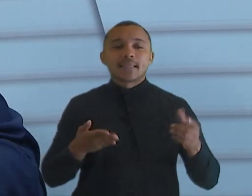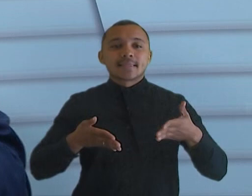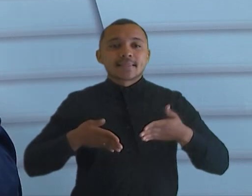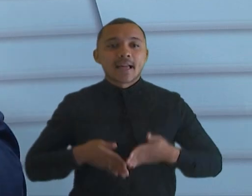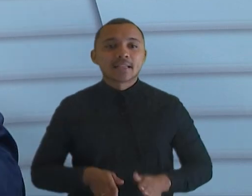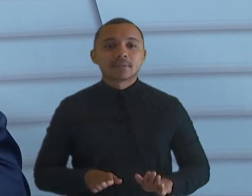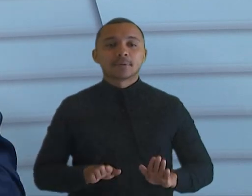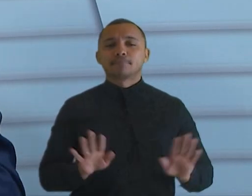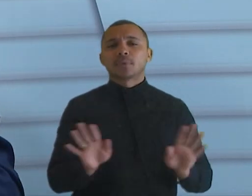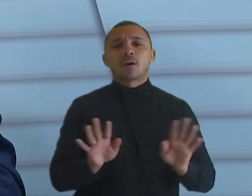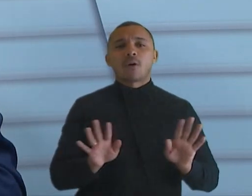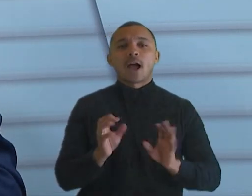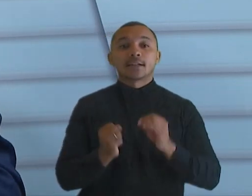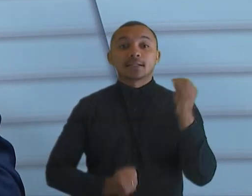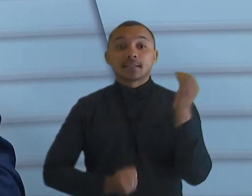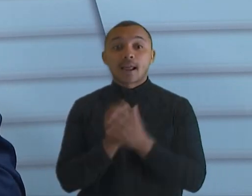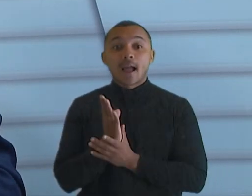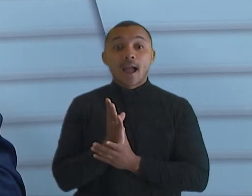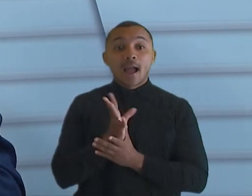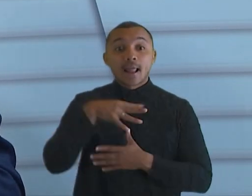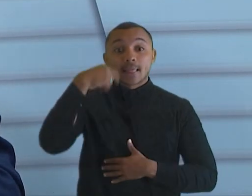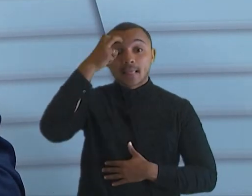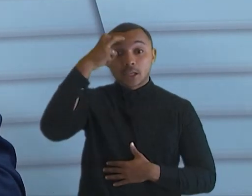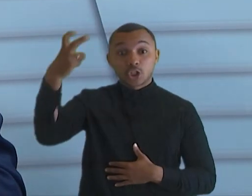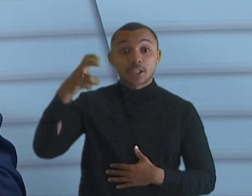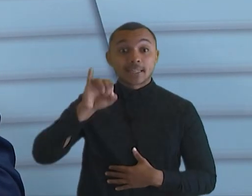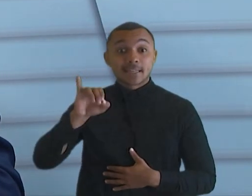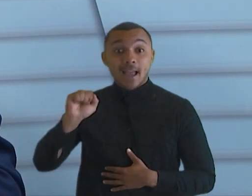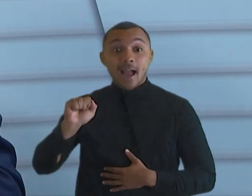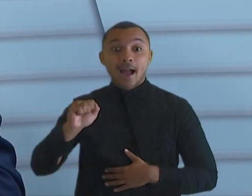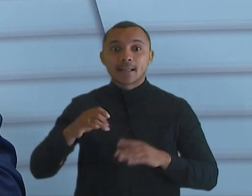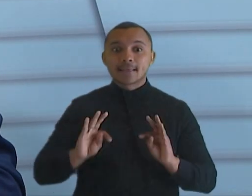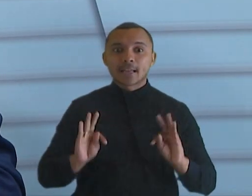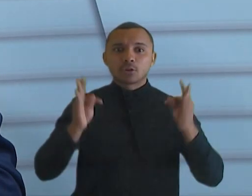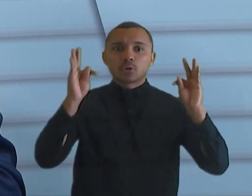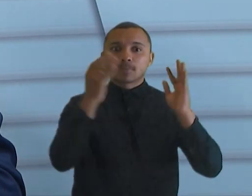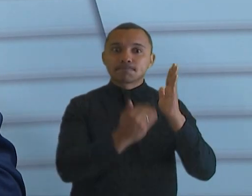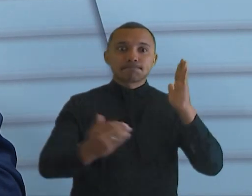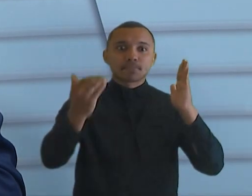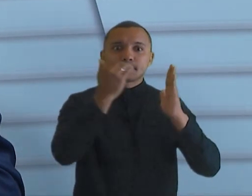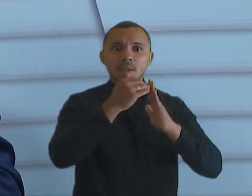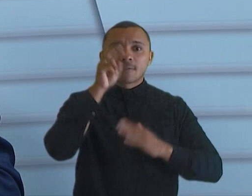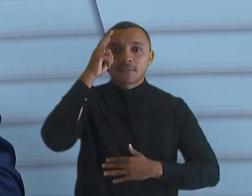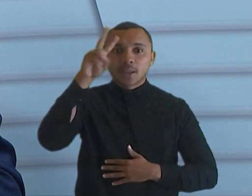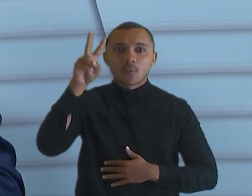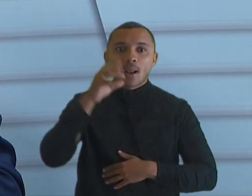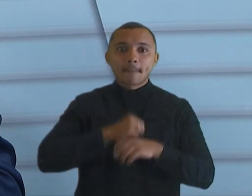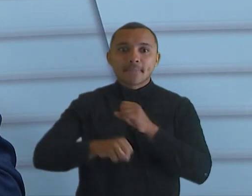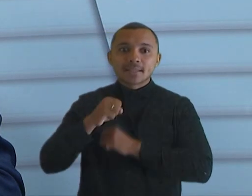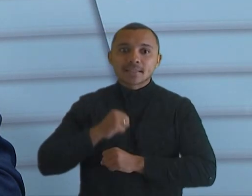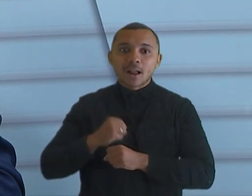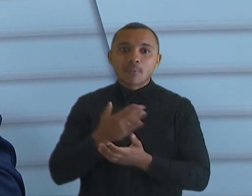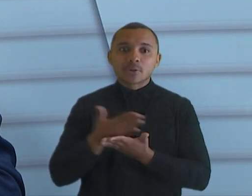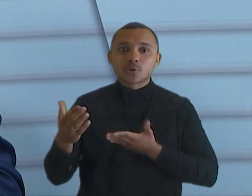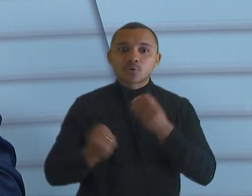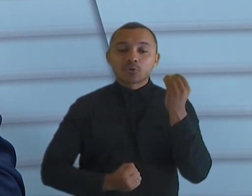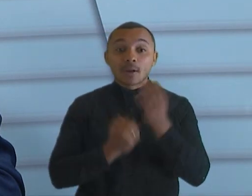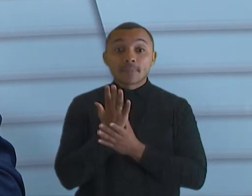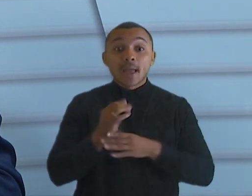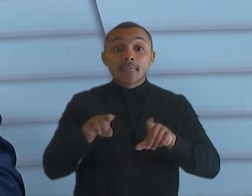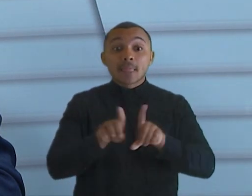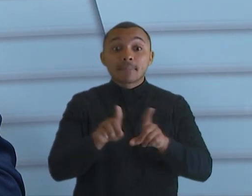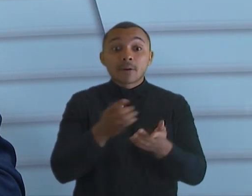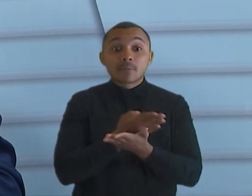a grande evolução da inteligência artificial nesse último ano, ano passado. O tribunal eleitoral vai usar, inclusive, está fazendo o curso de